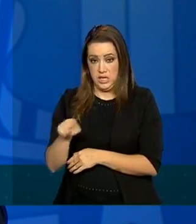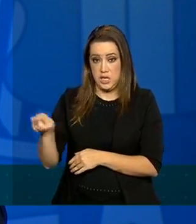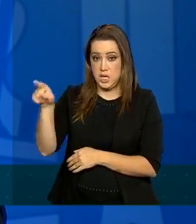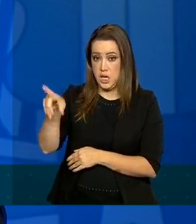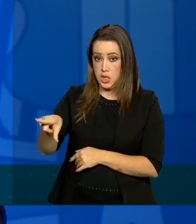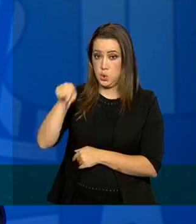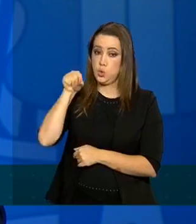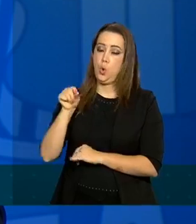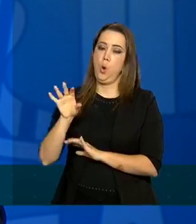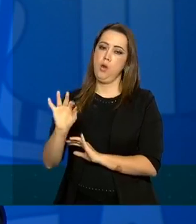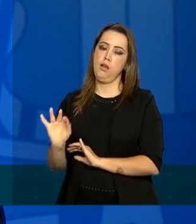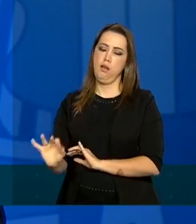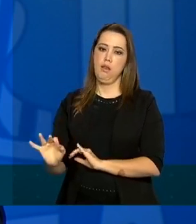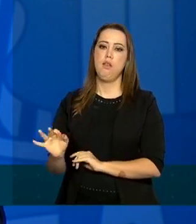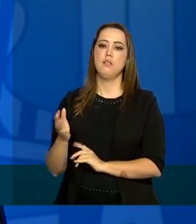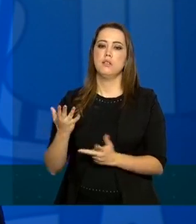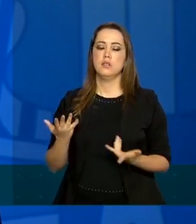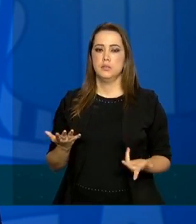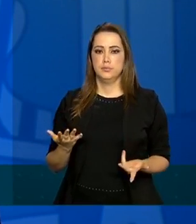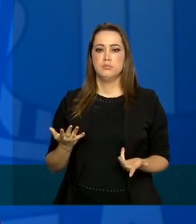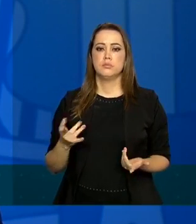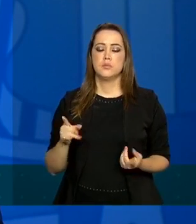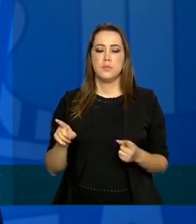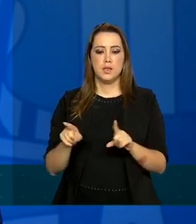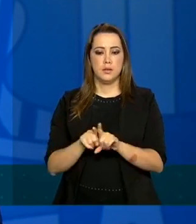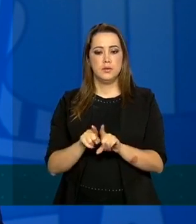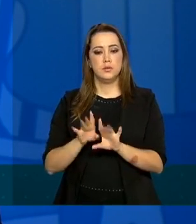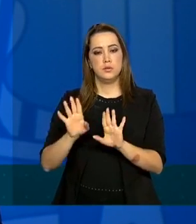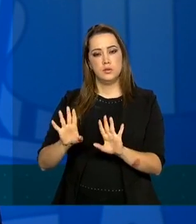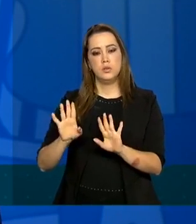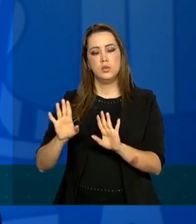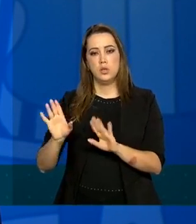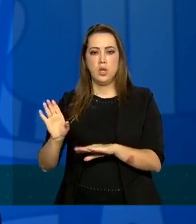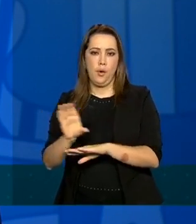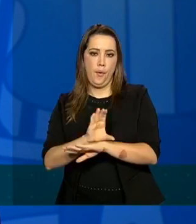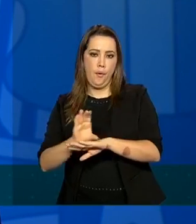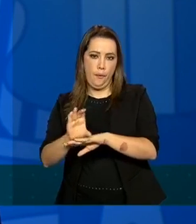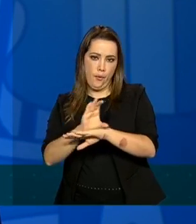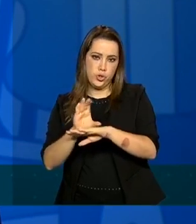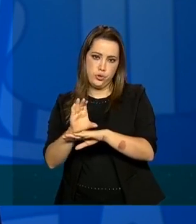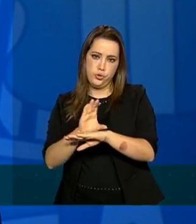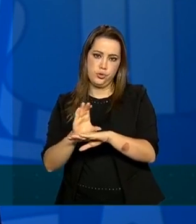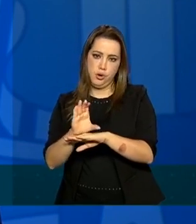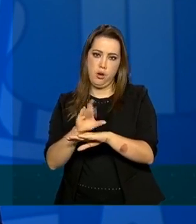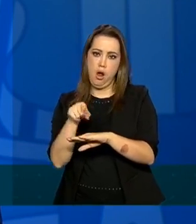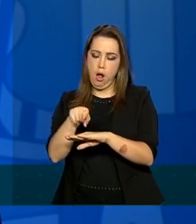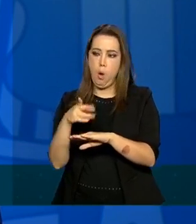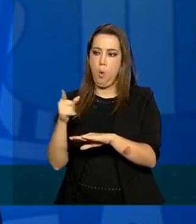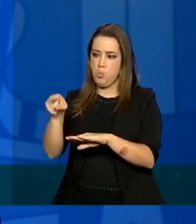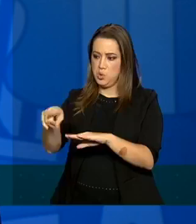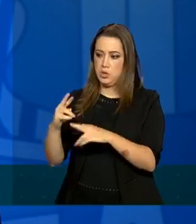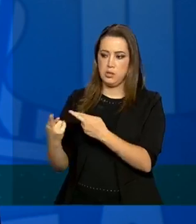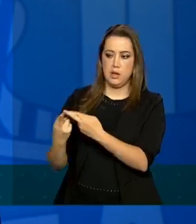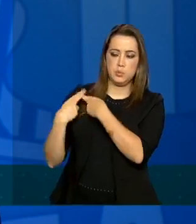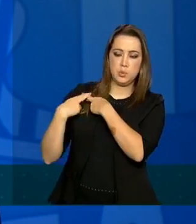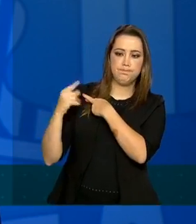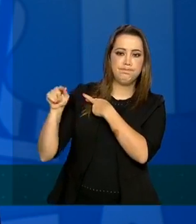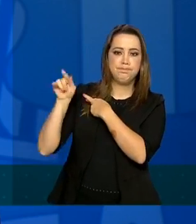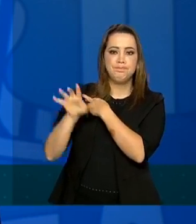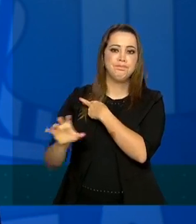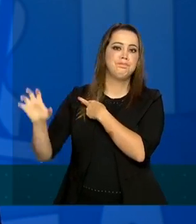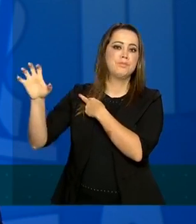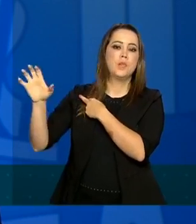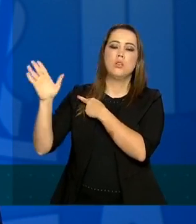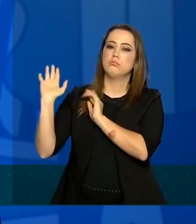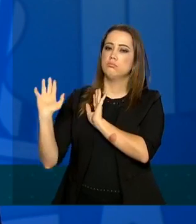a serem tomadas do ponto de vista local além de ser constitucionalmente estabelecidas para de responsabilidade